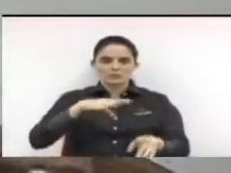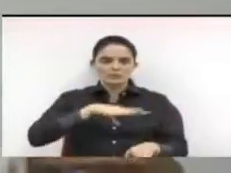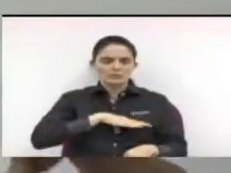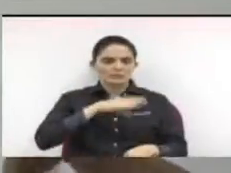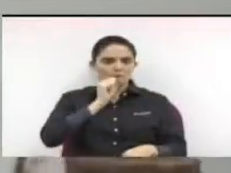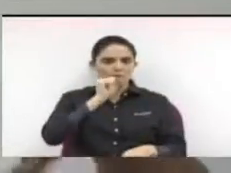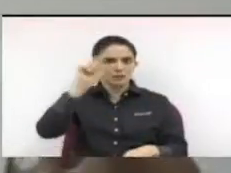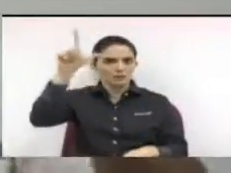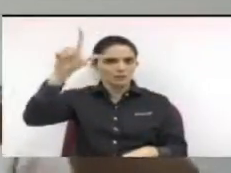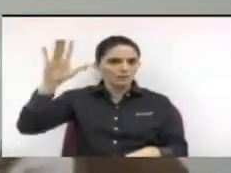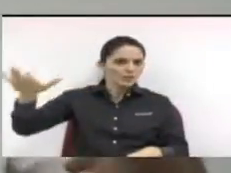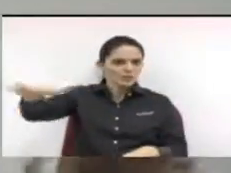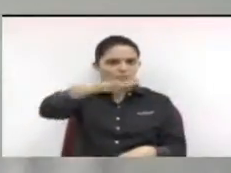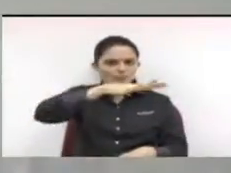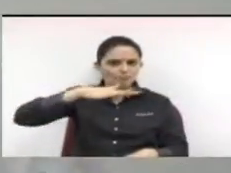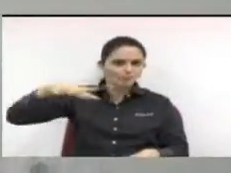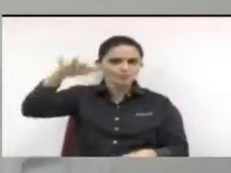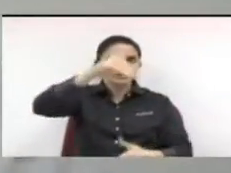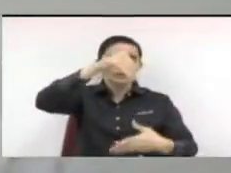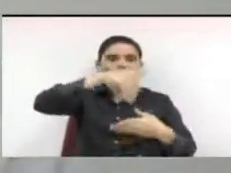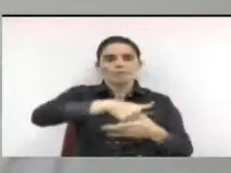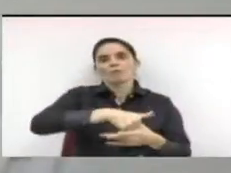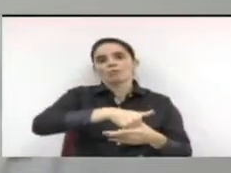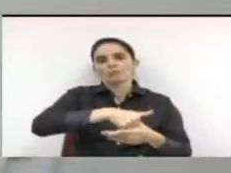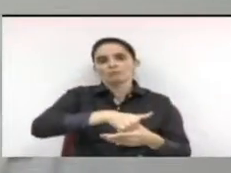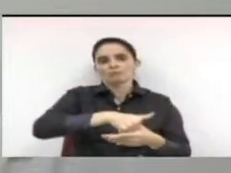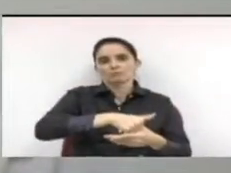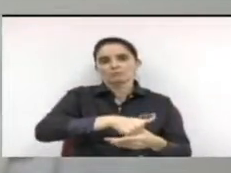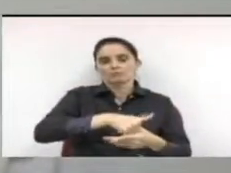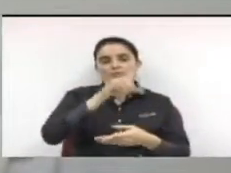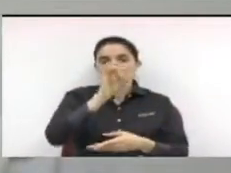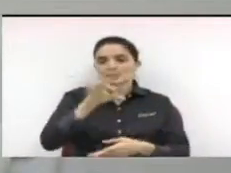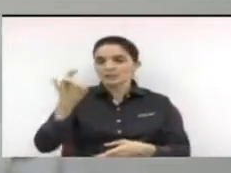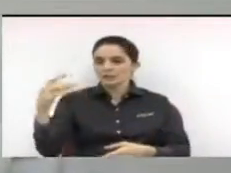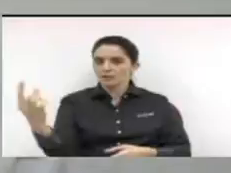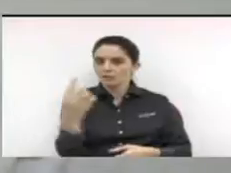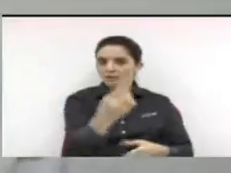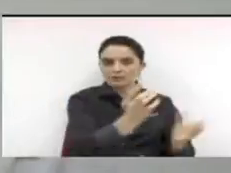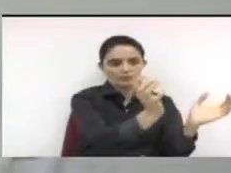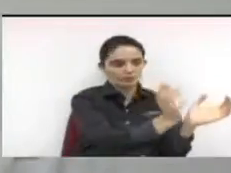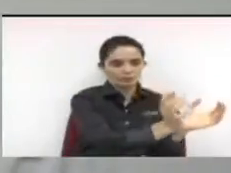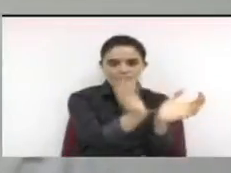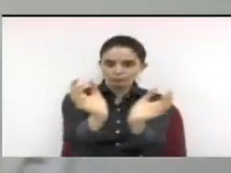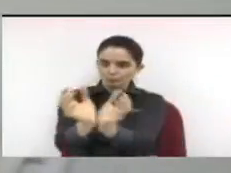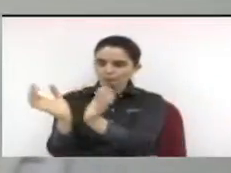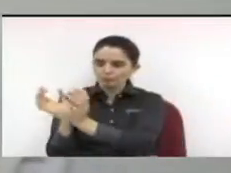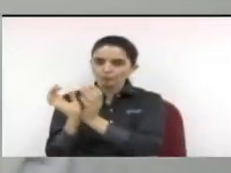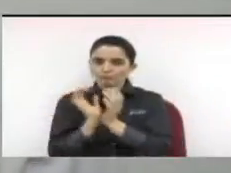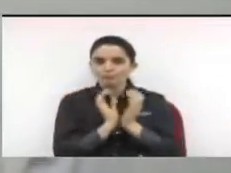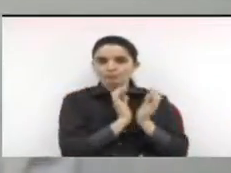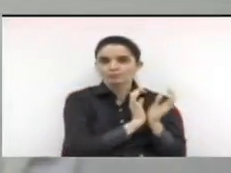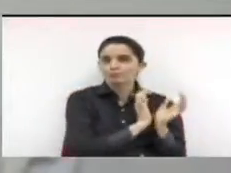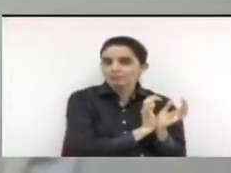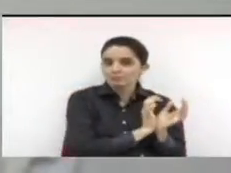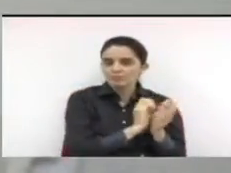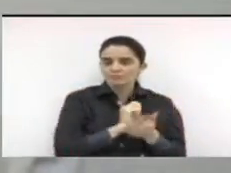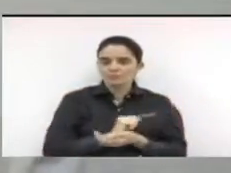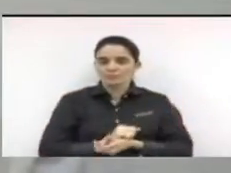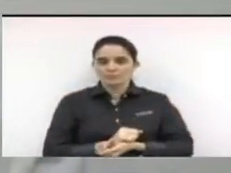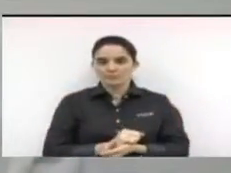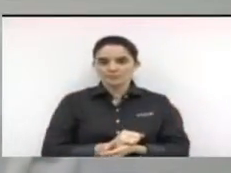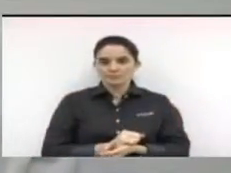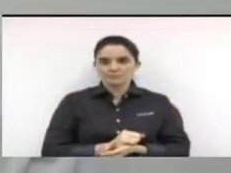ele tem o seu nicho, a sua relação com determinados segmentos da sociedade.